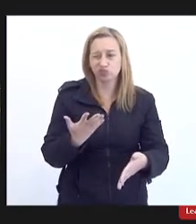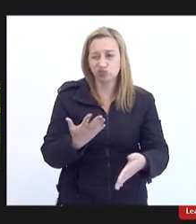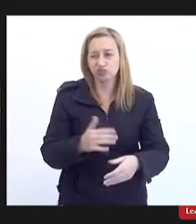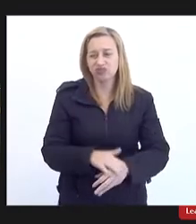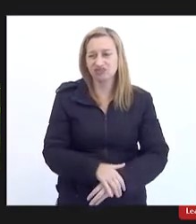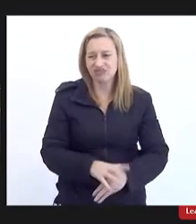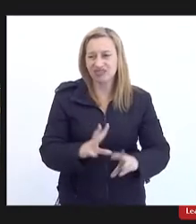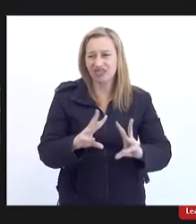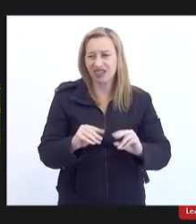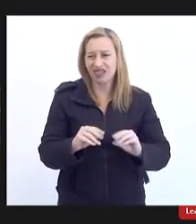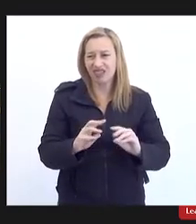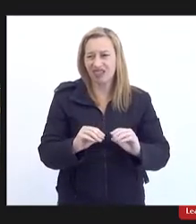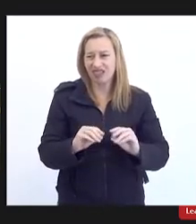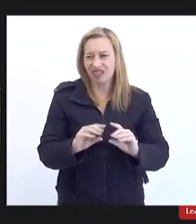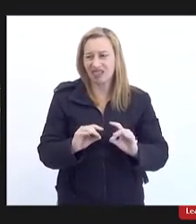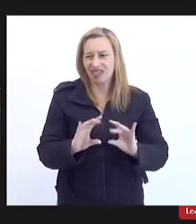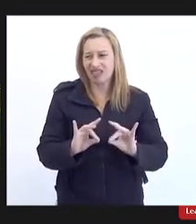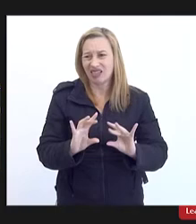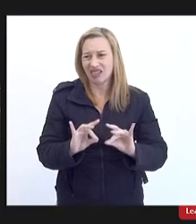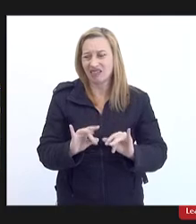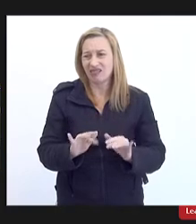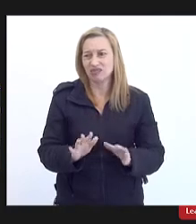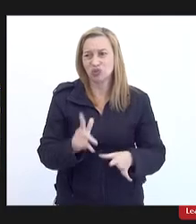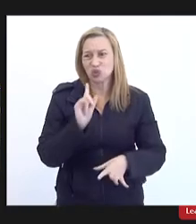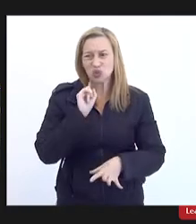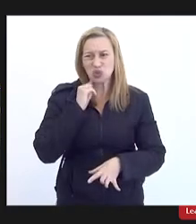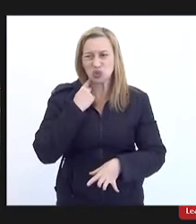né vai caindo dentro do rio natura